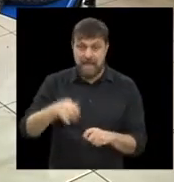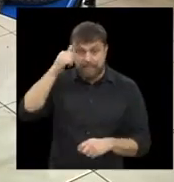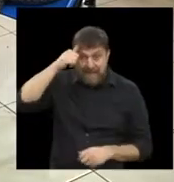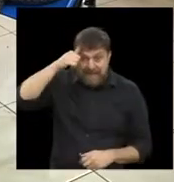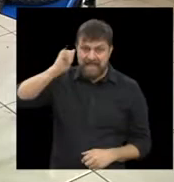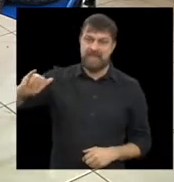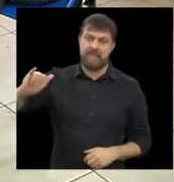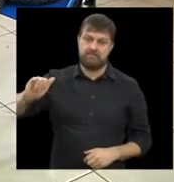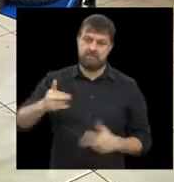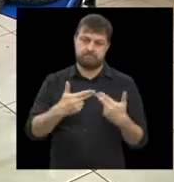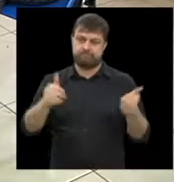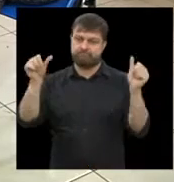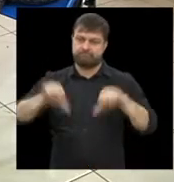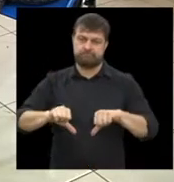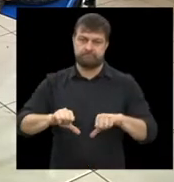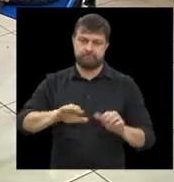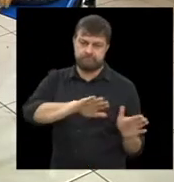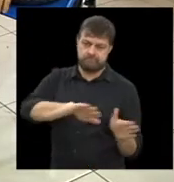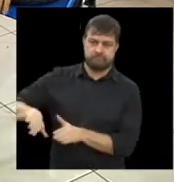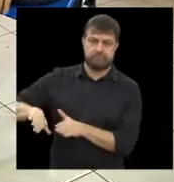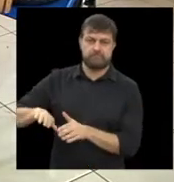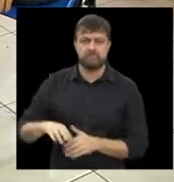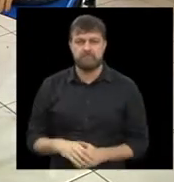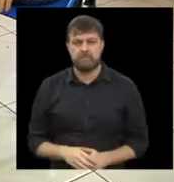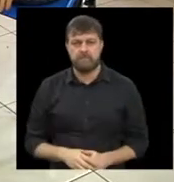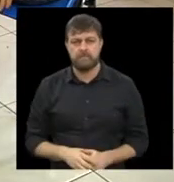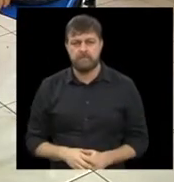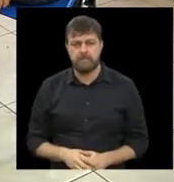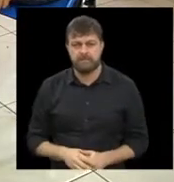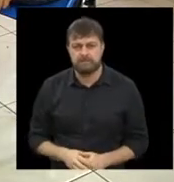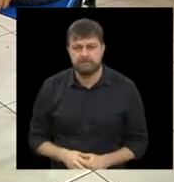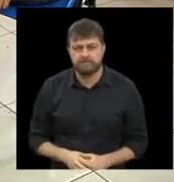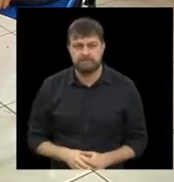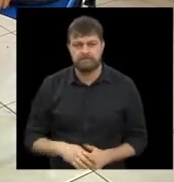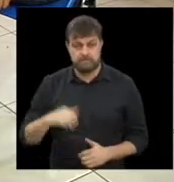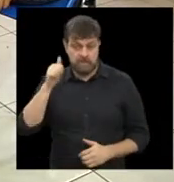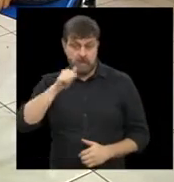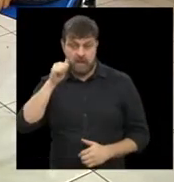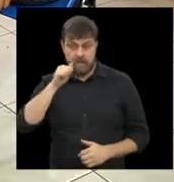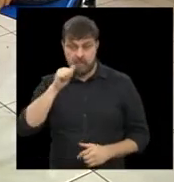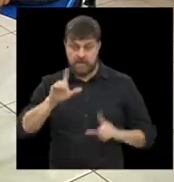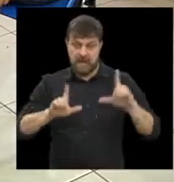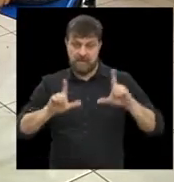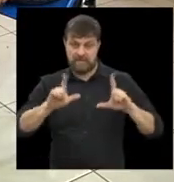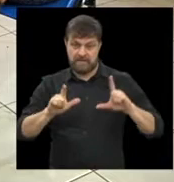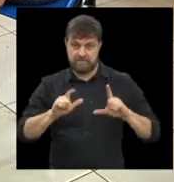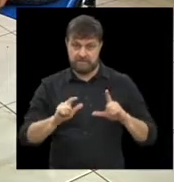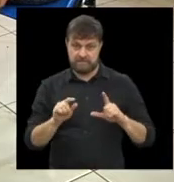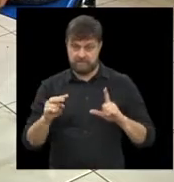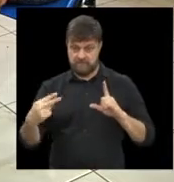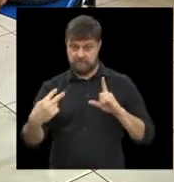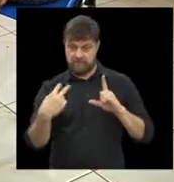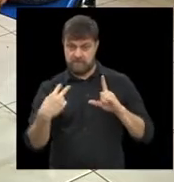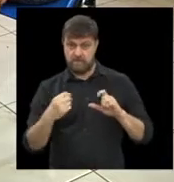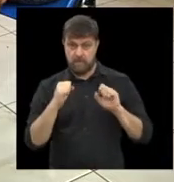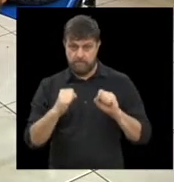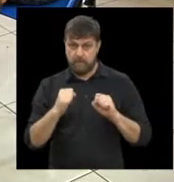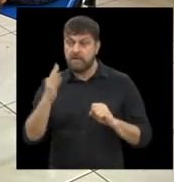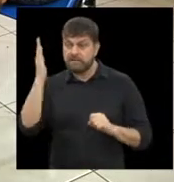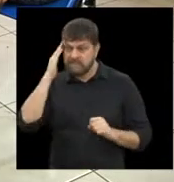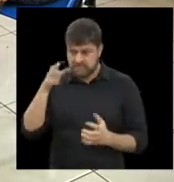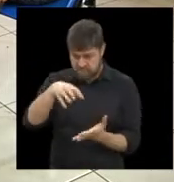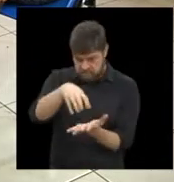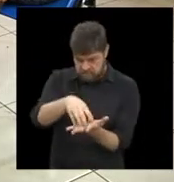males. Exatamente, a mulher que está assistindo o nosso programa já sabe que pode chegar até